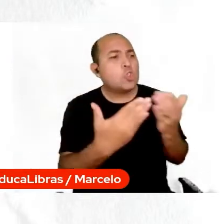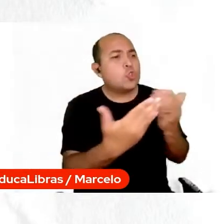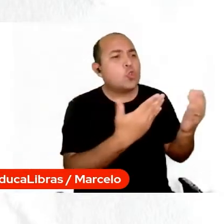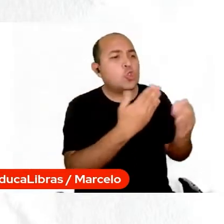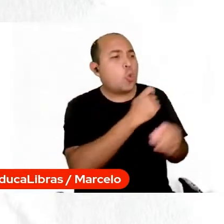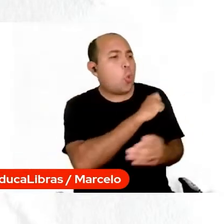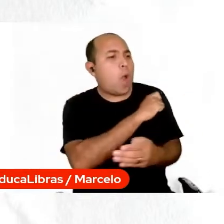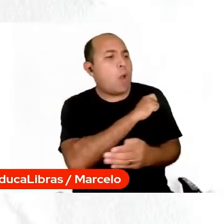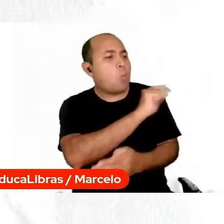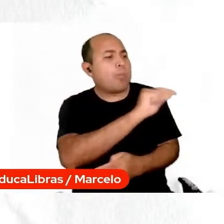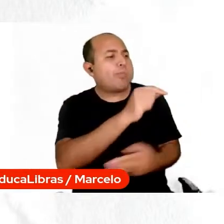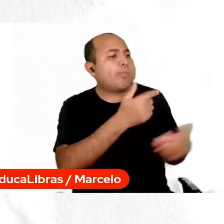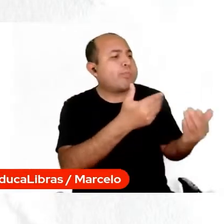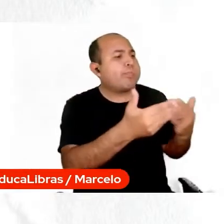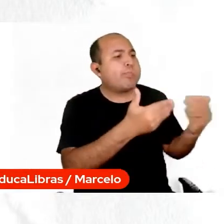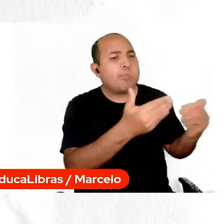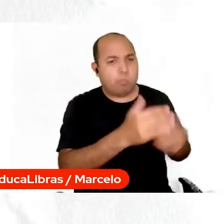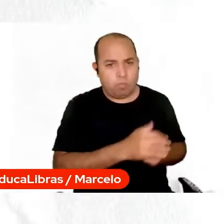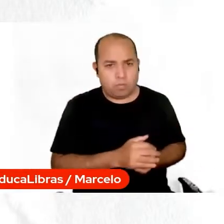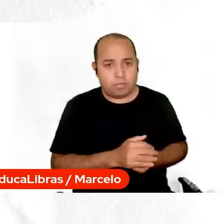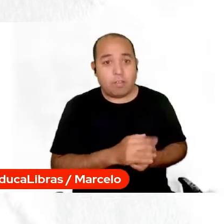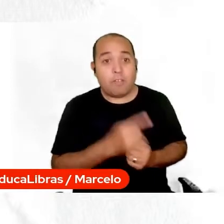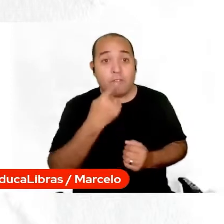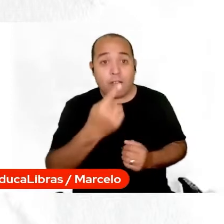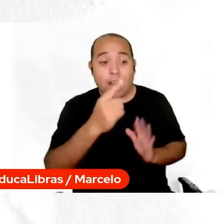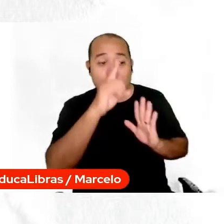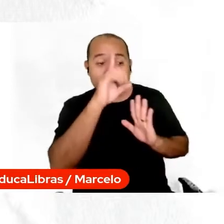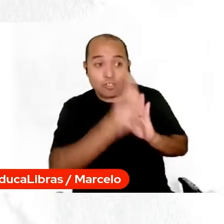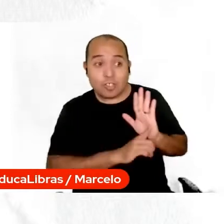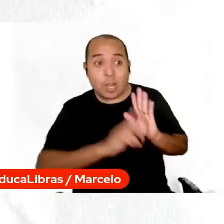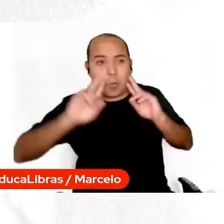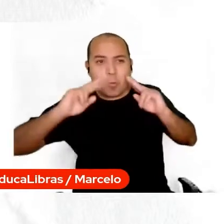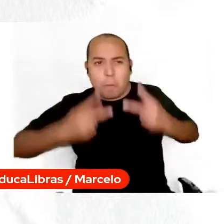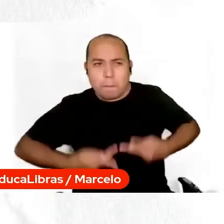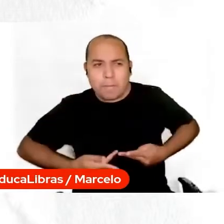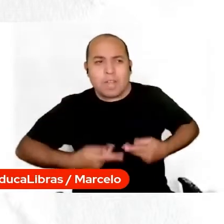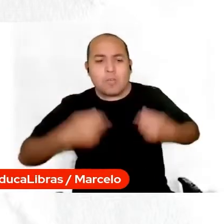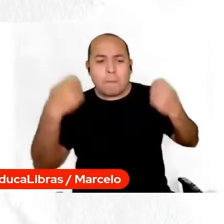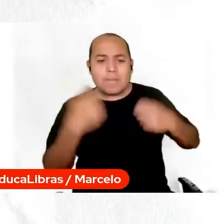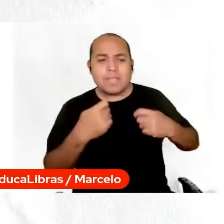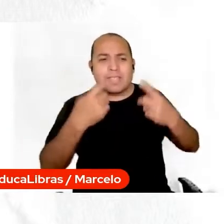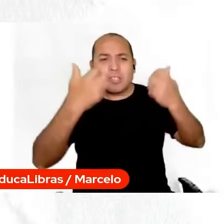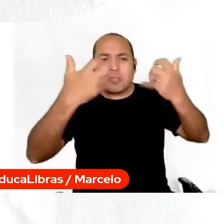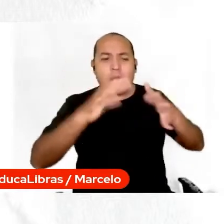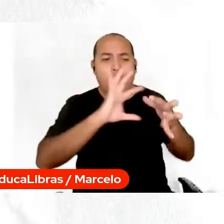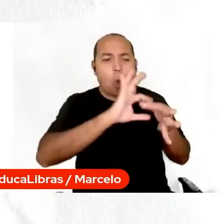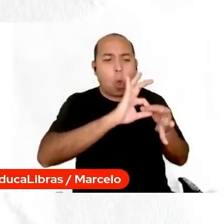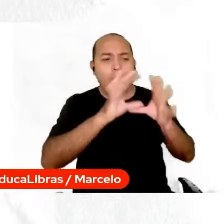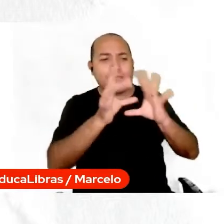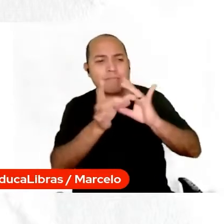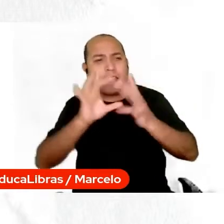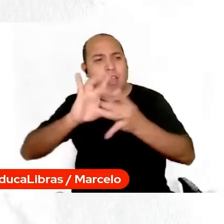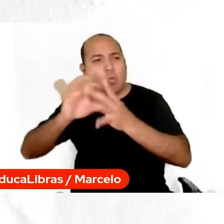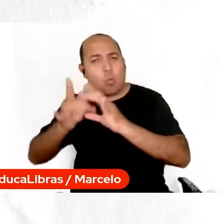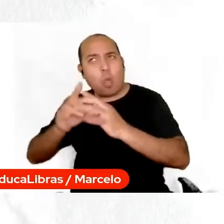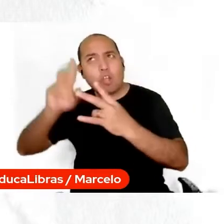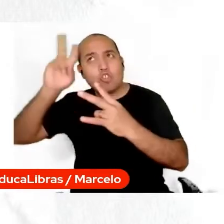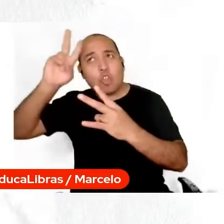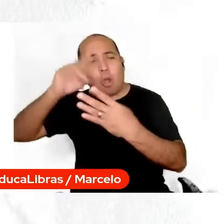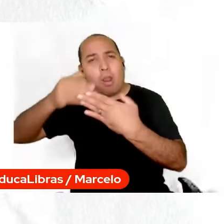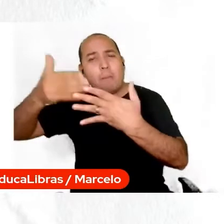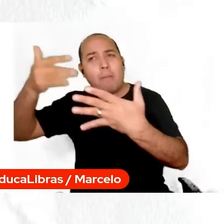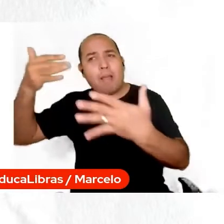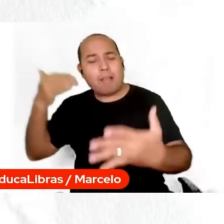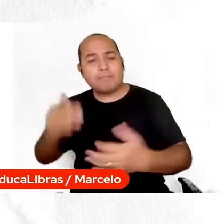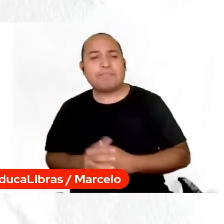Então, falar de direitos humanos na escola é falar de contextualização, é ter um diálogo aberto, é falar,